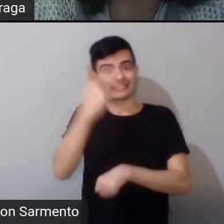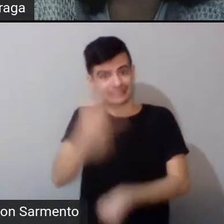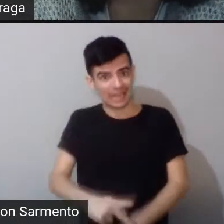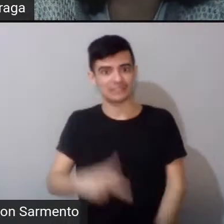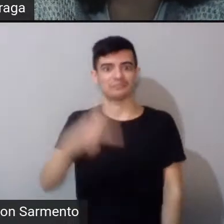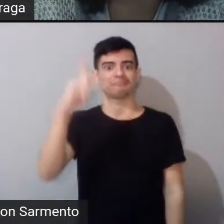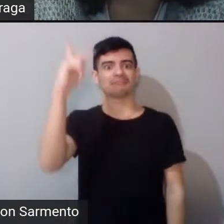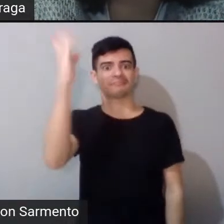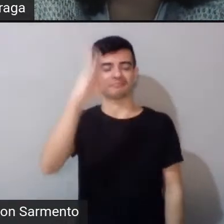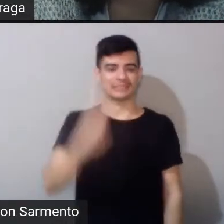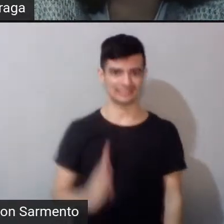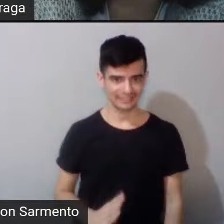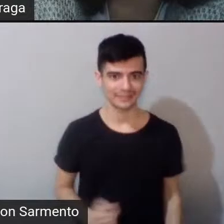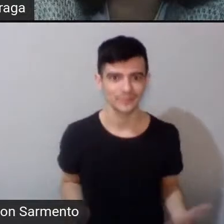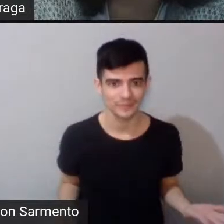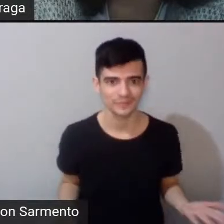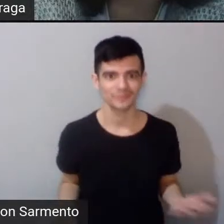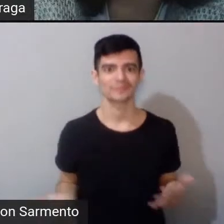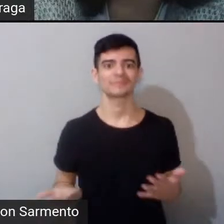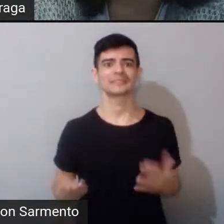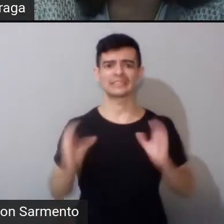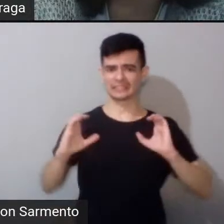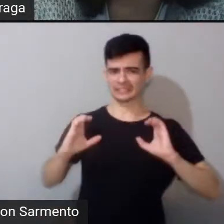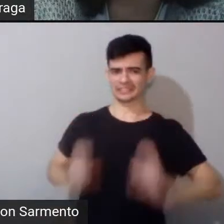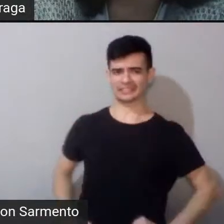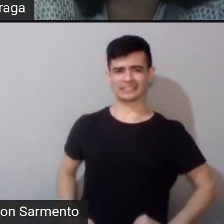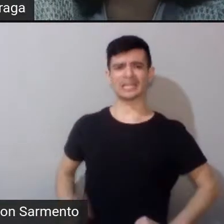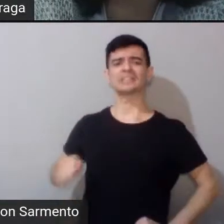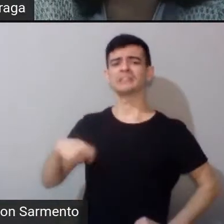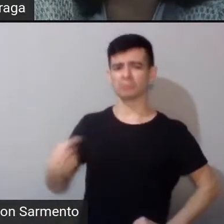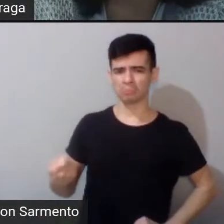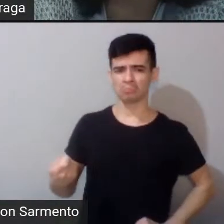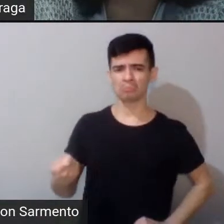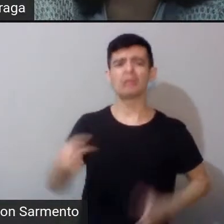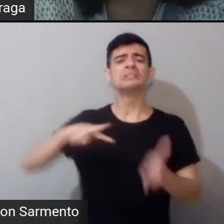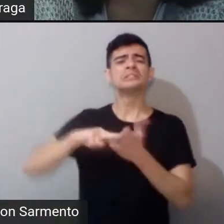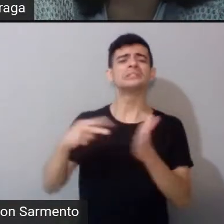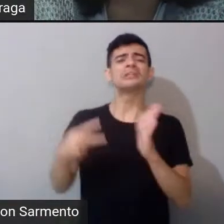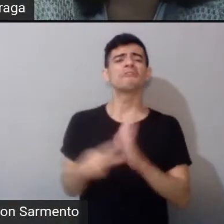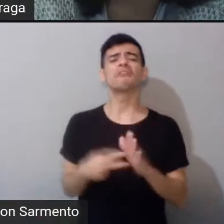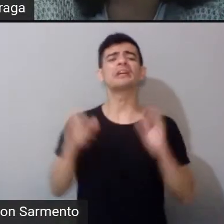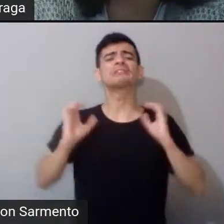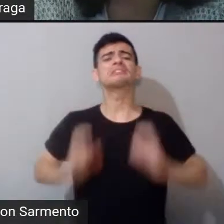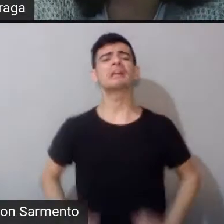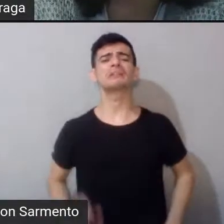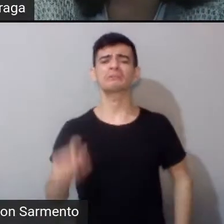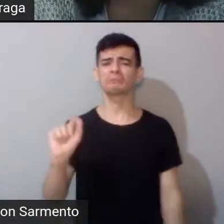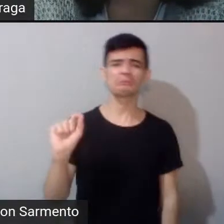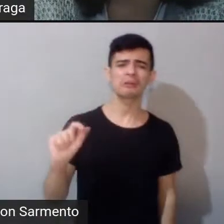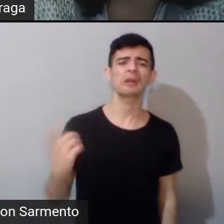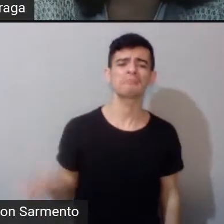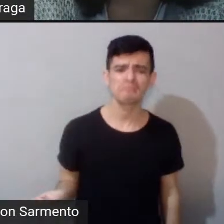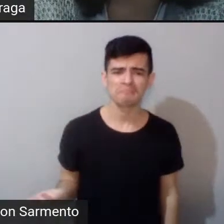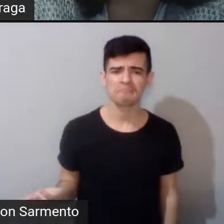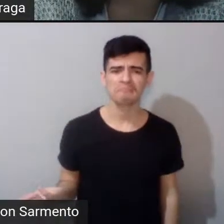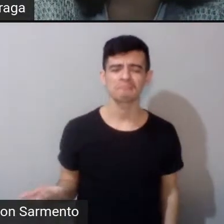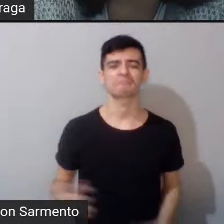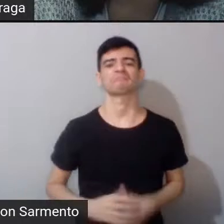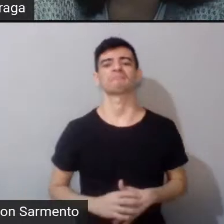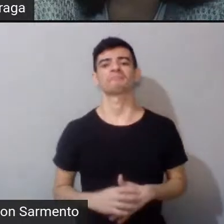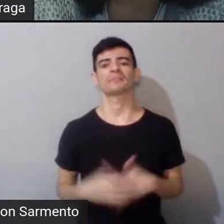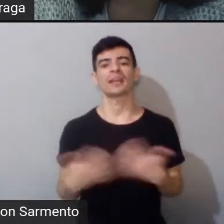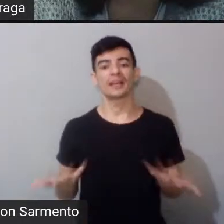cidadão, né? E o que é esse cidadão? De onde é que vê esse cidadão, esse civilizado? E ele tá sempre se